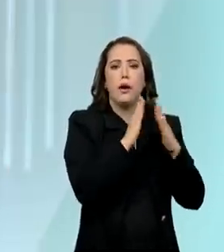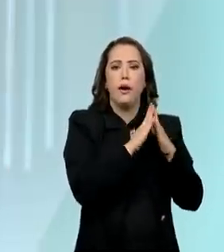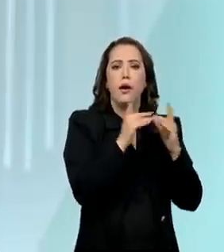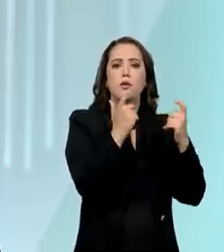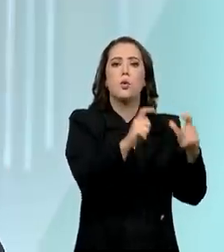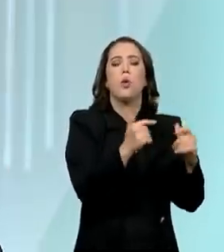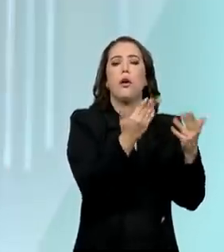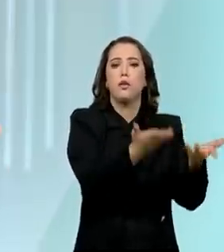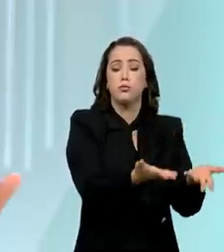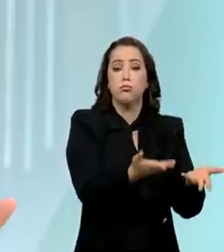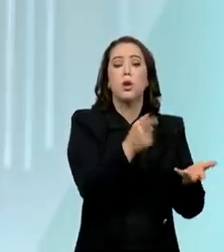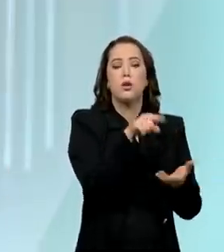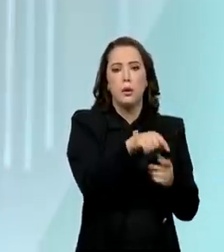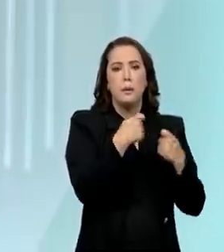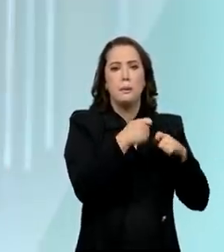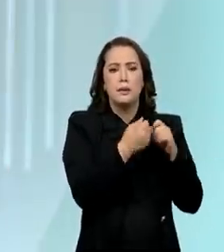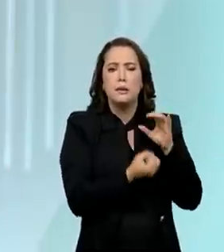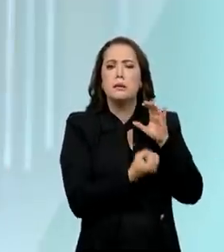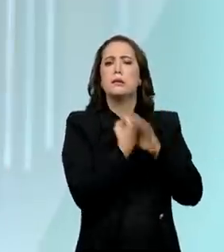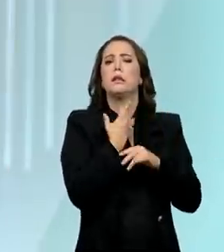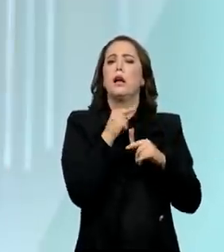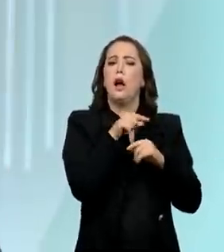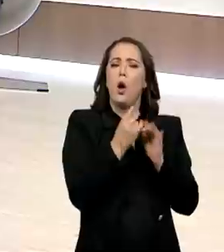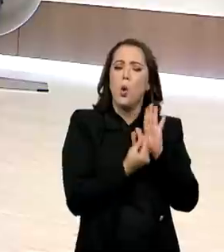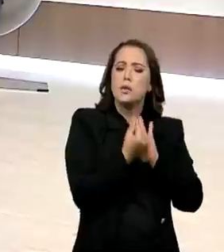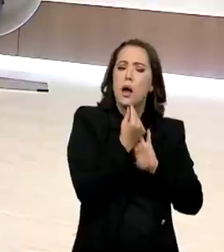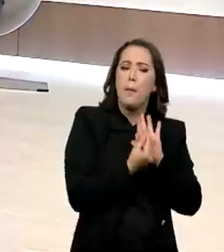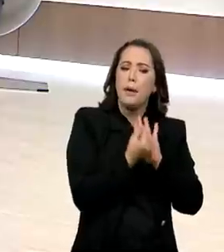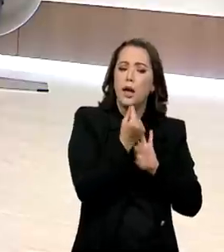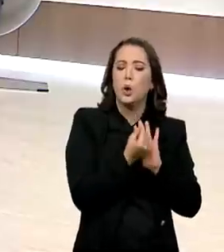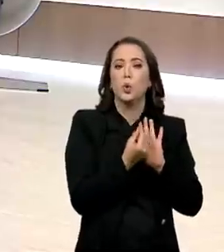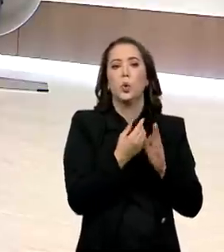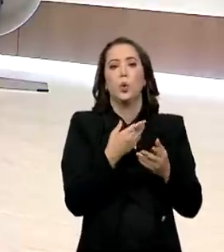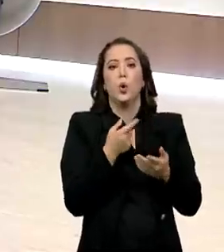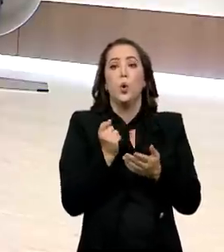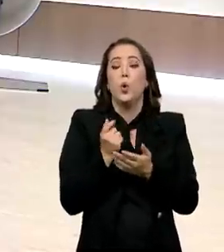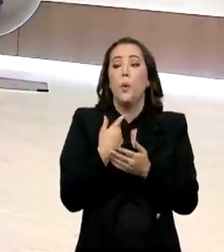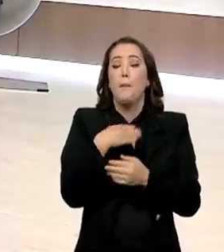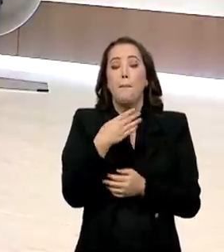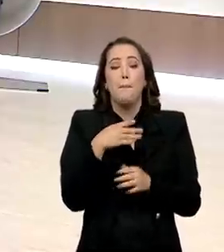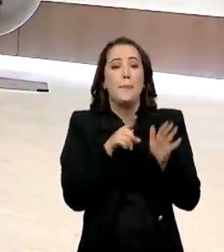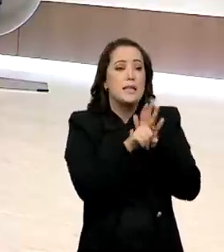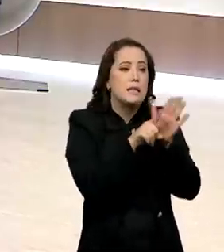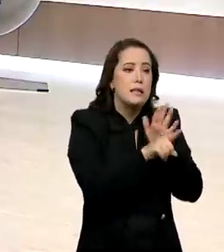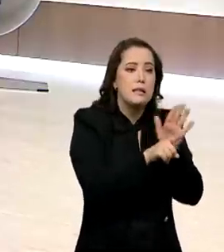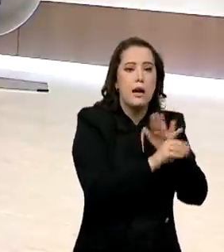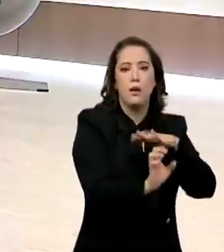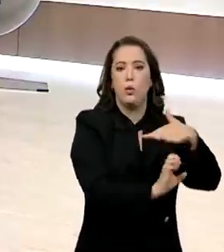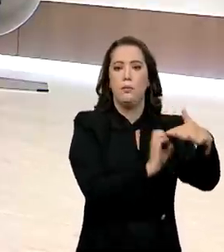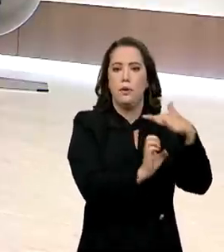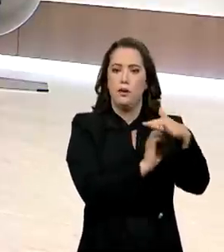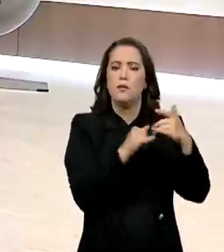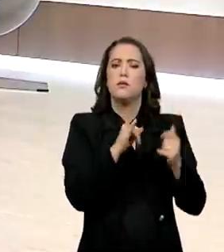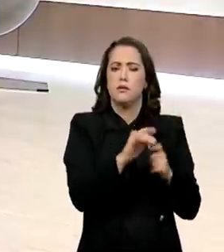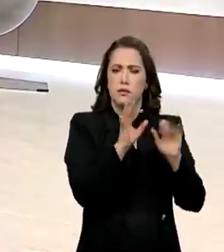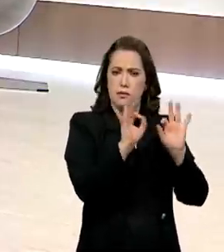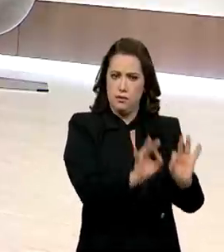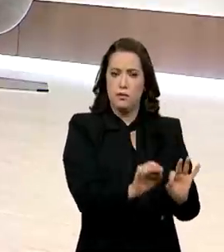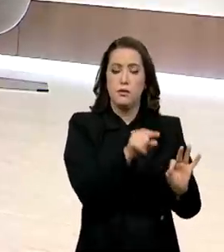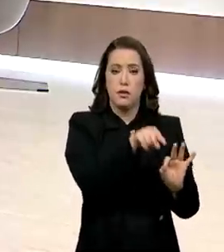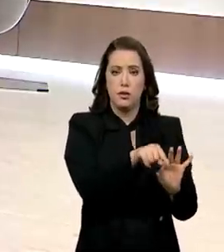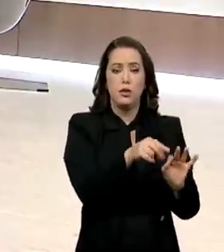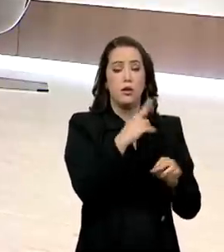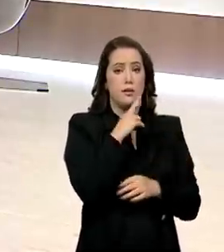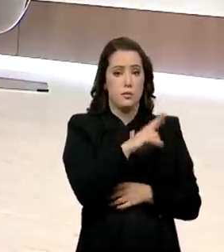planejar, tem que projetar, tem que fazer orçamento, tem que cotar com um monte de construtor. E quando você faz isso bem feito, o